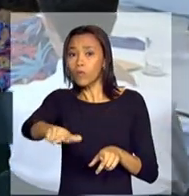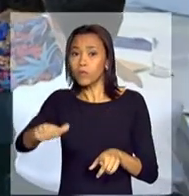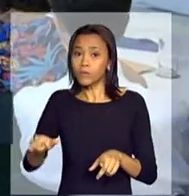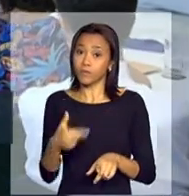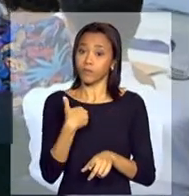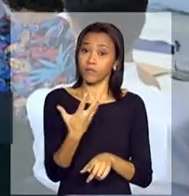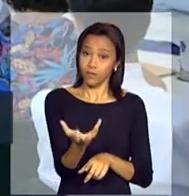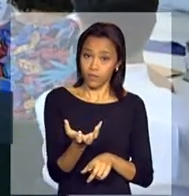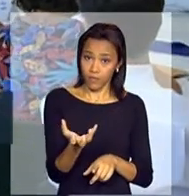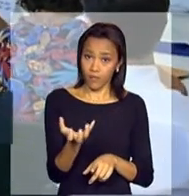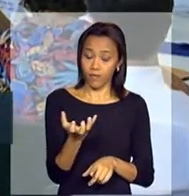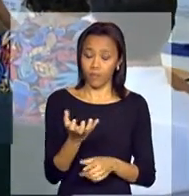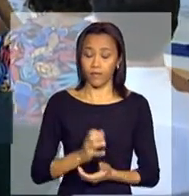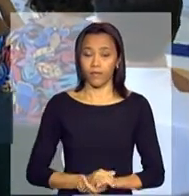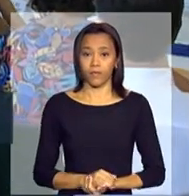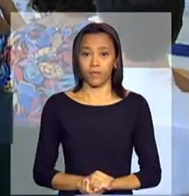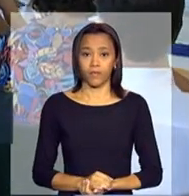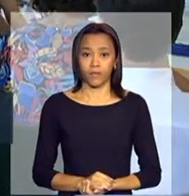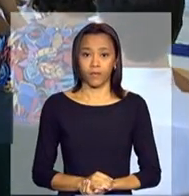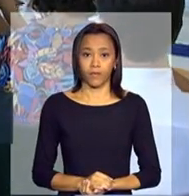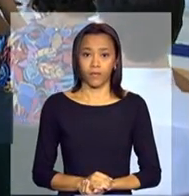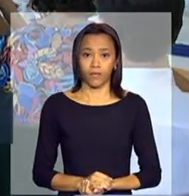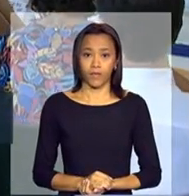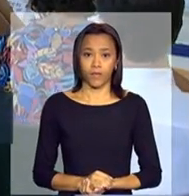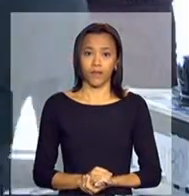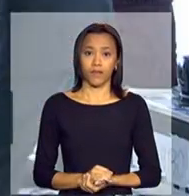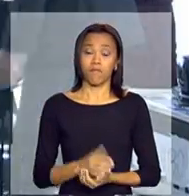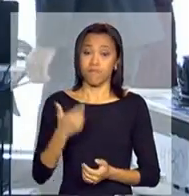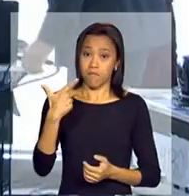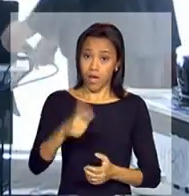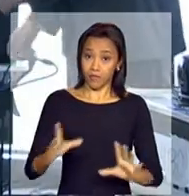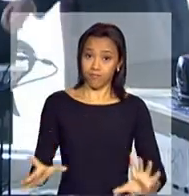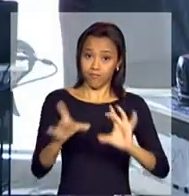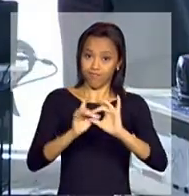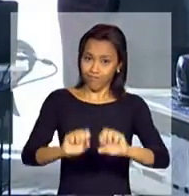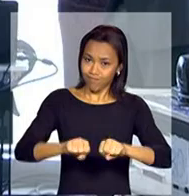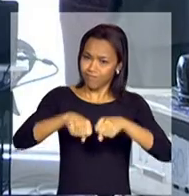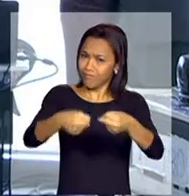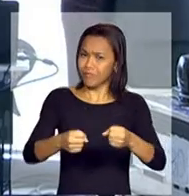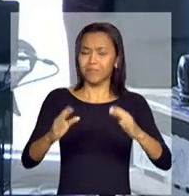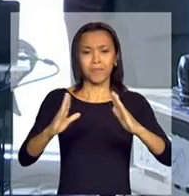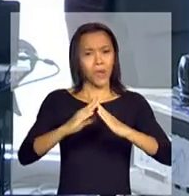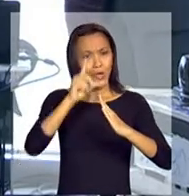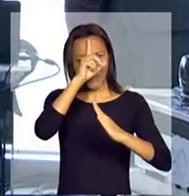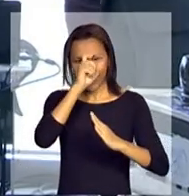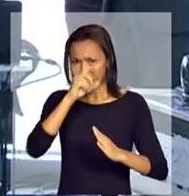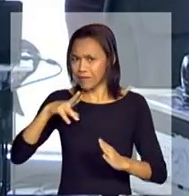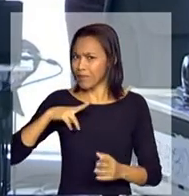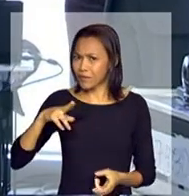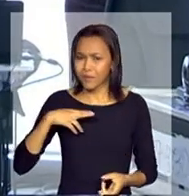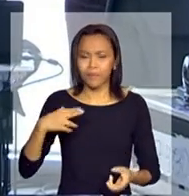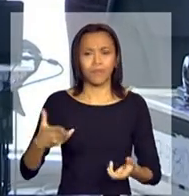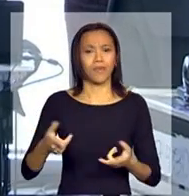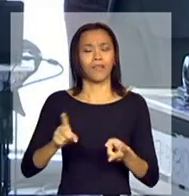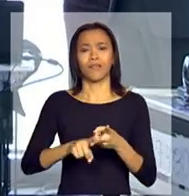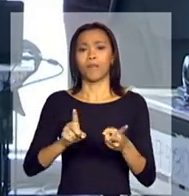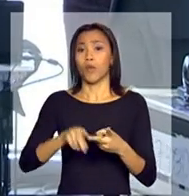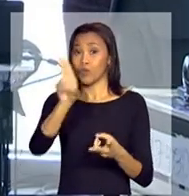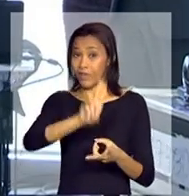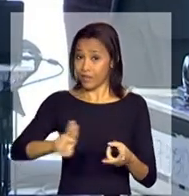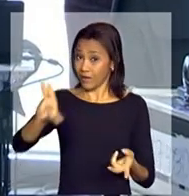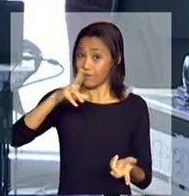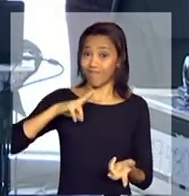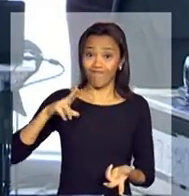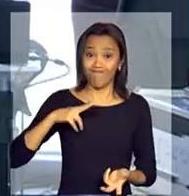somar a esse esforço, hospitais privados, universidades privadas, a